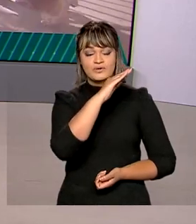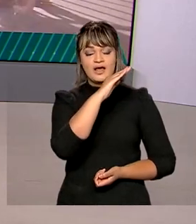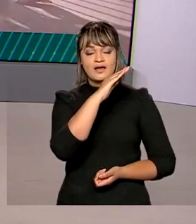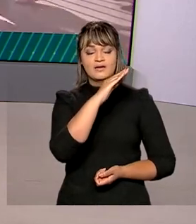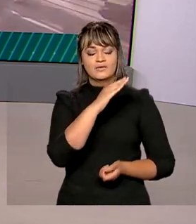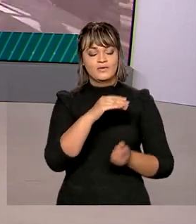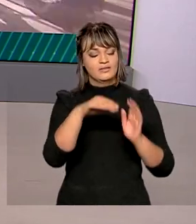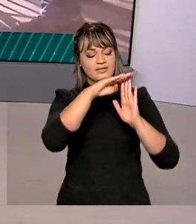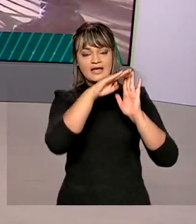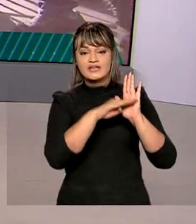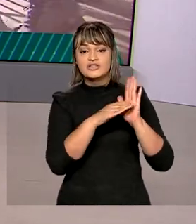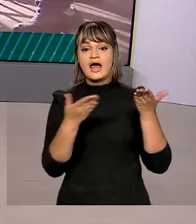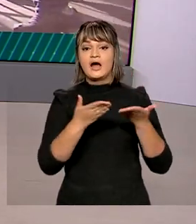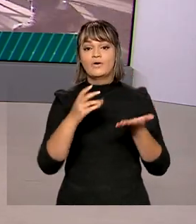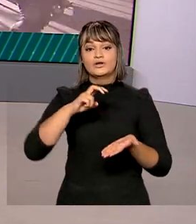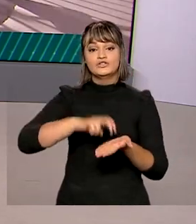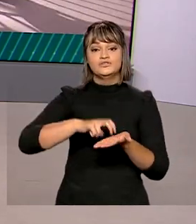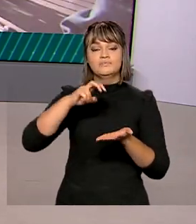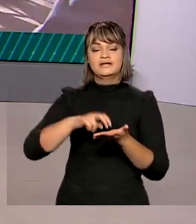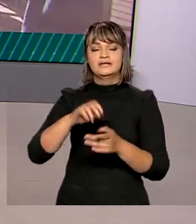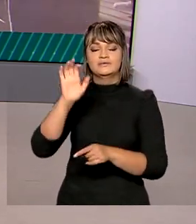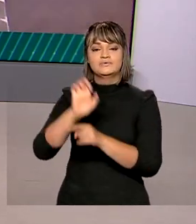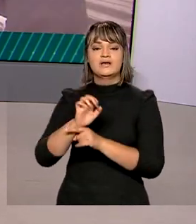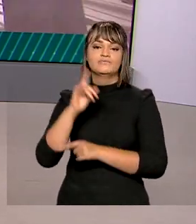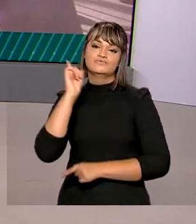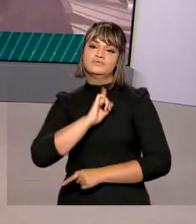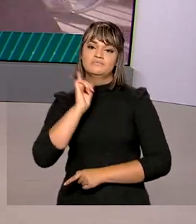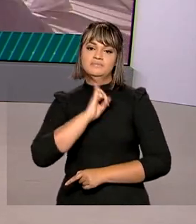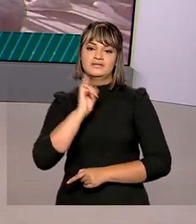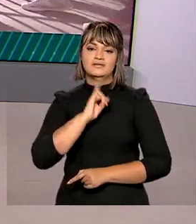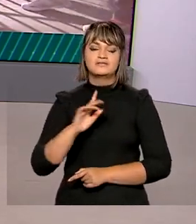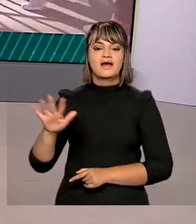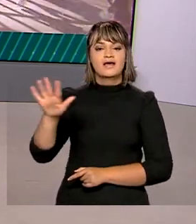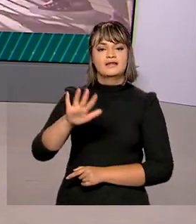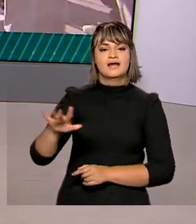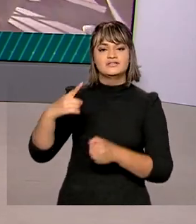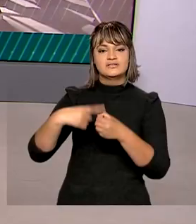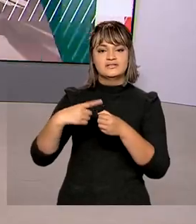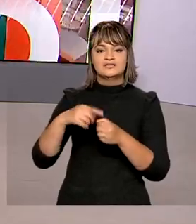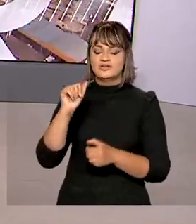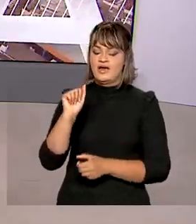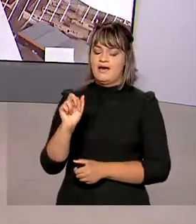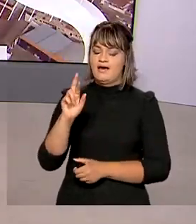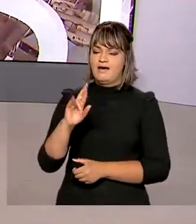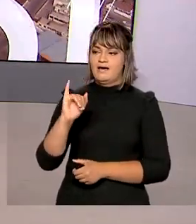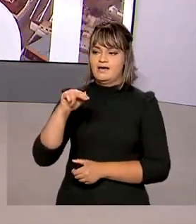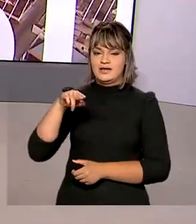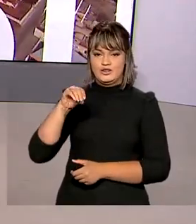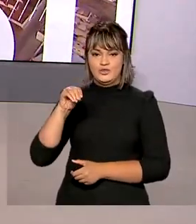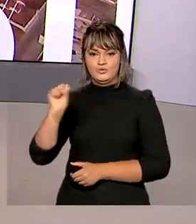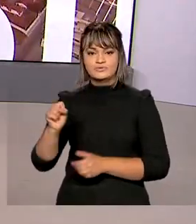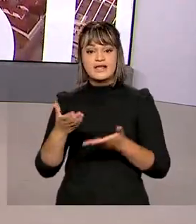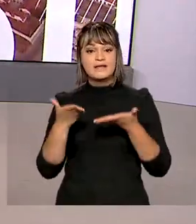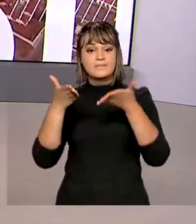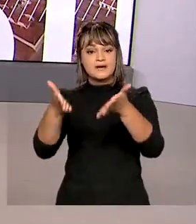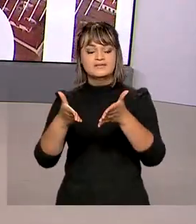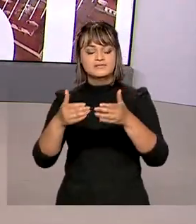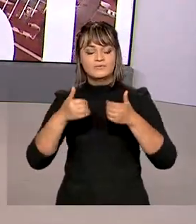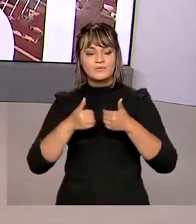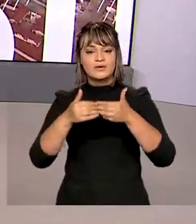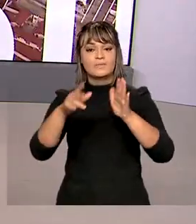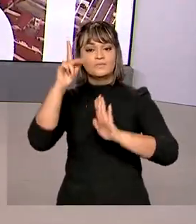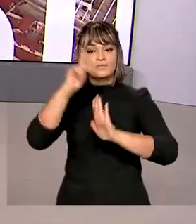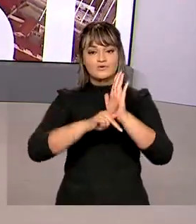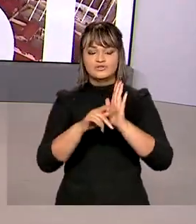cumpre a agenda agora pela manhã em Minas Gerais. No noroeste do estado, em Arinos, ele participa do lançamento do